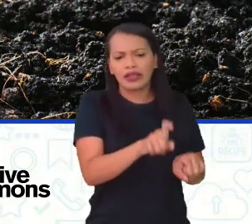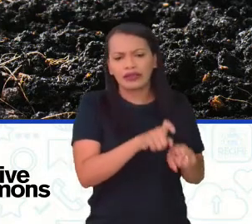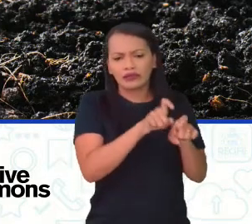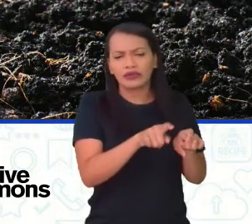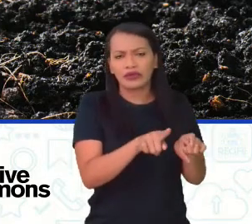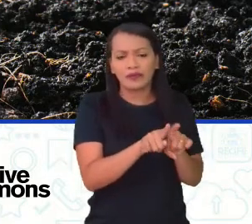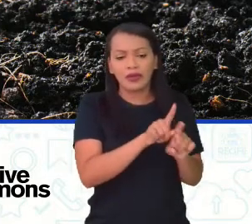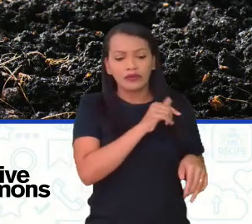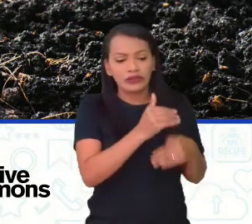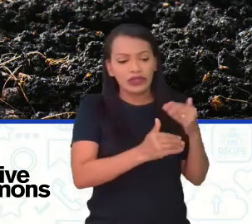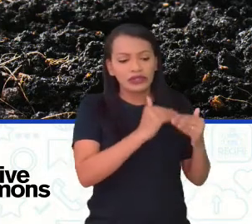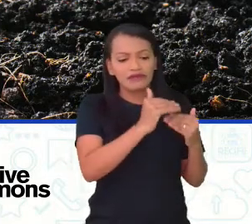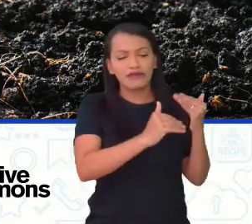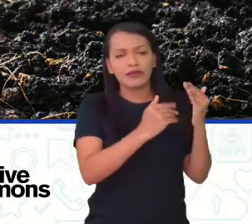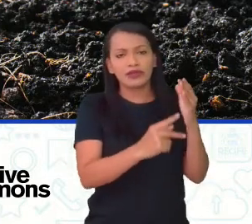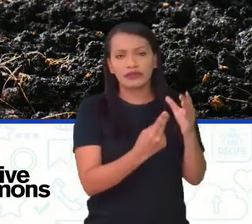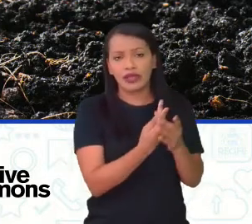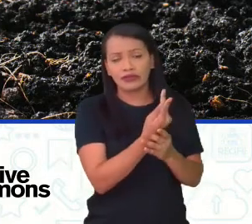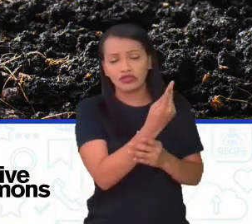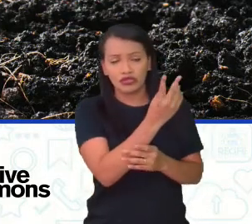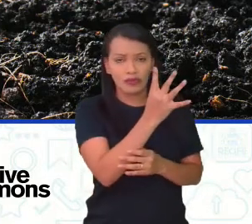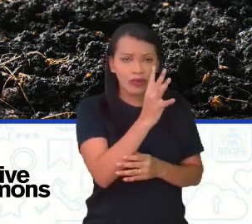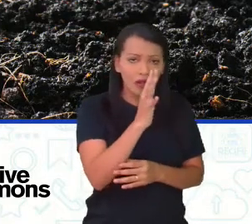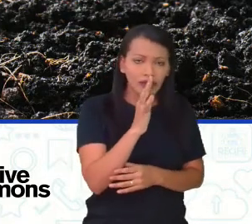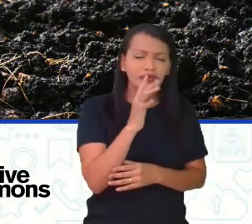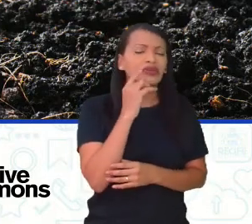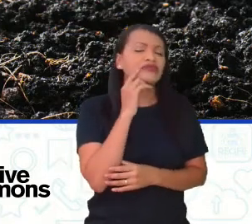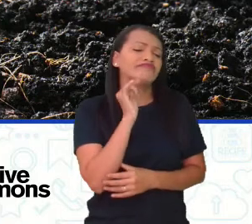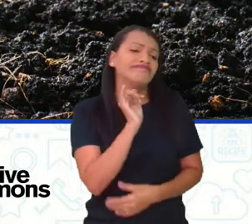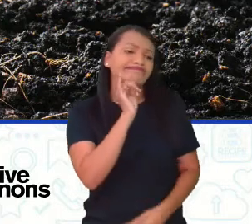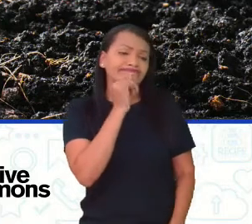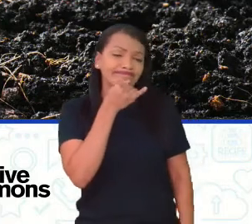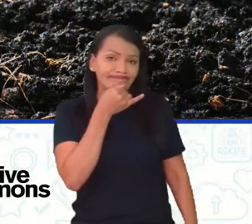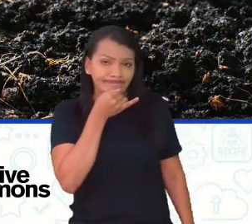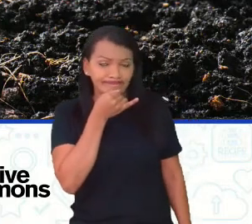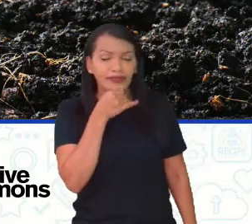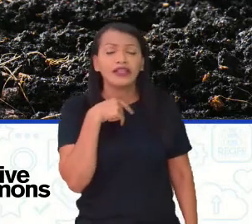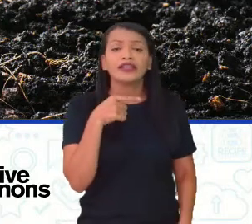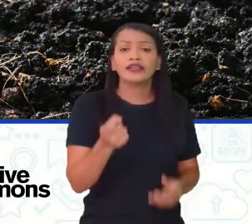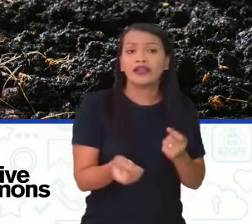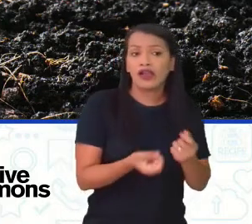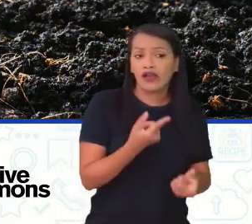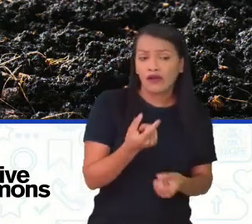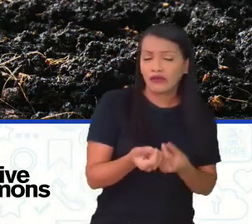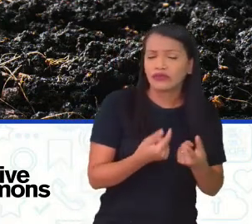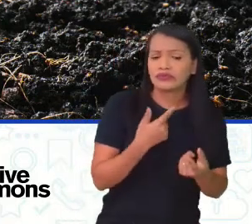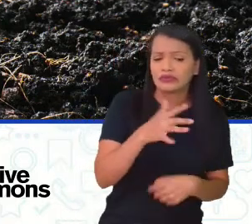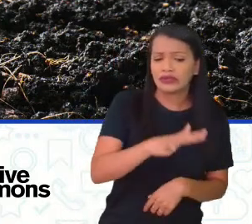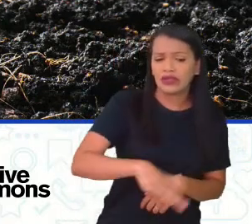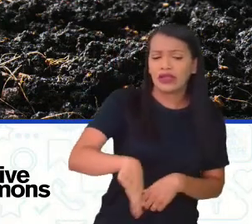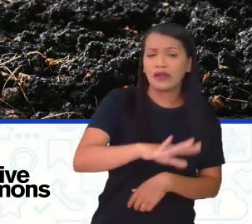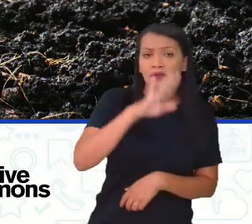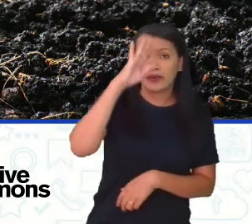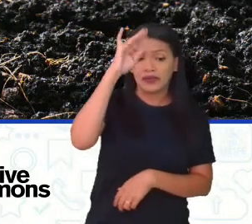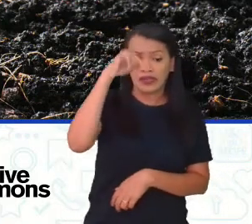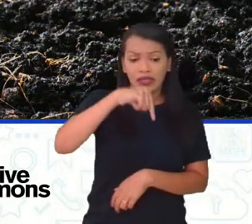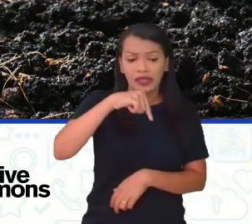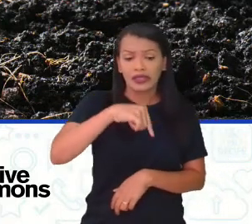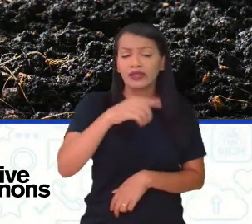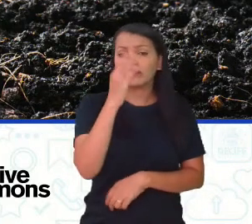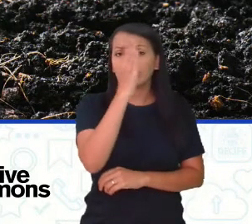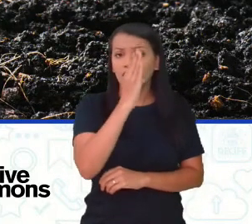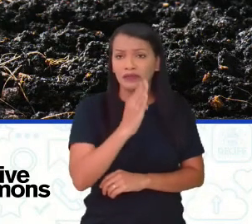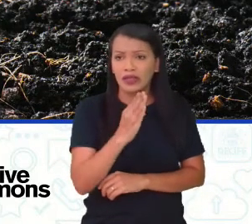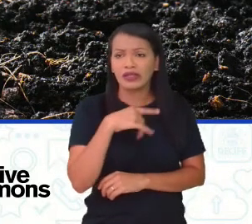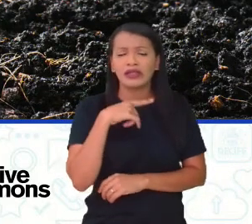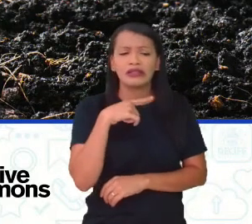plantas. E, infelizmente, né? Em algumas áreas, principalmente aqui do nosso Brasil, de